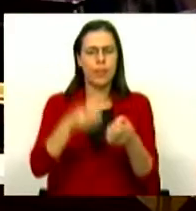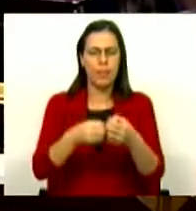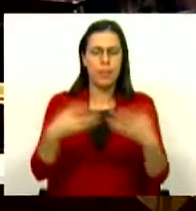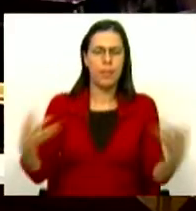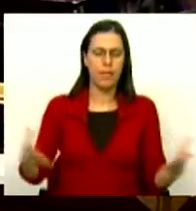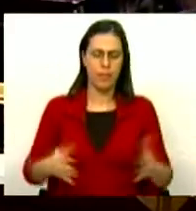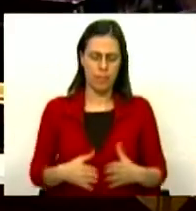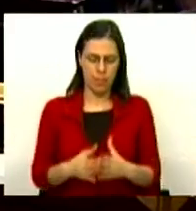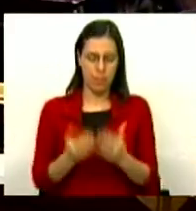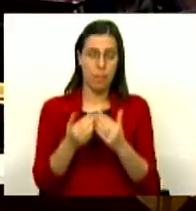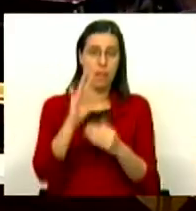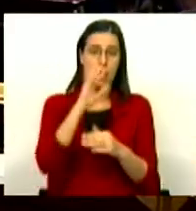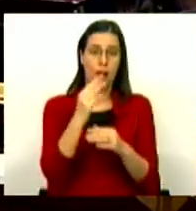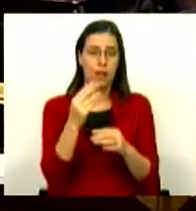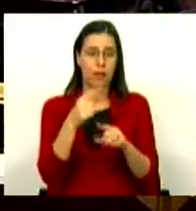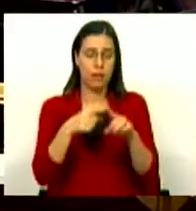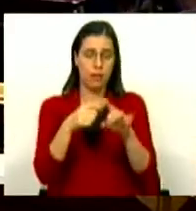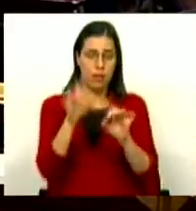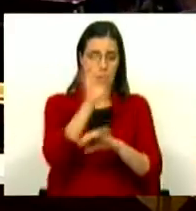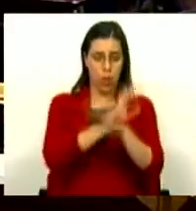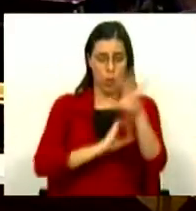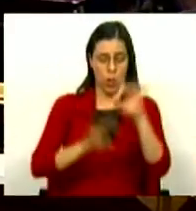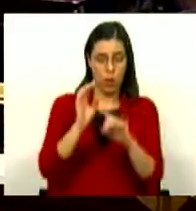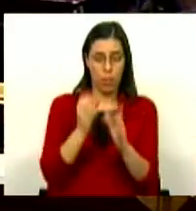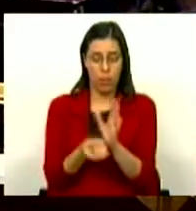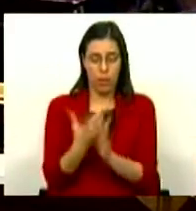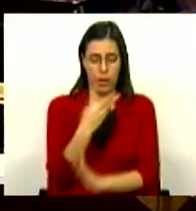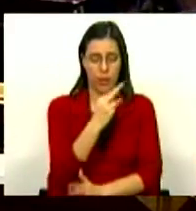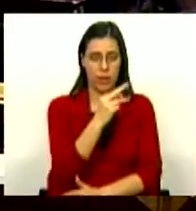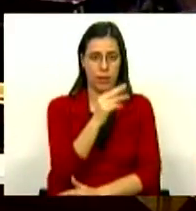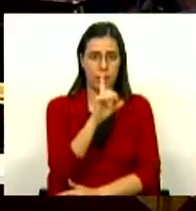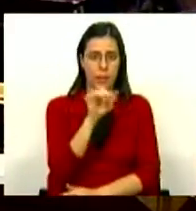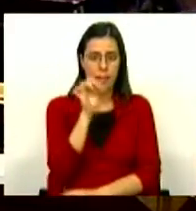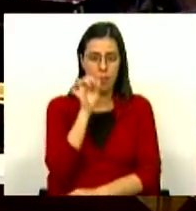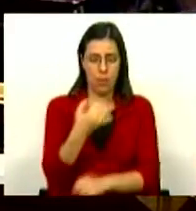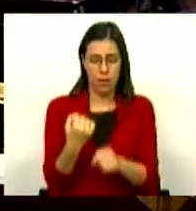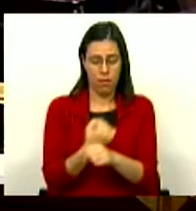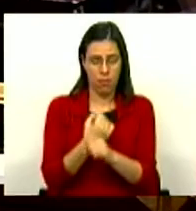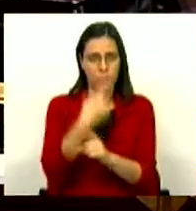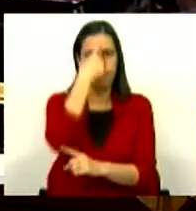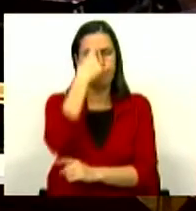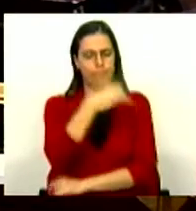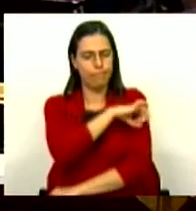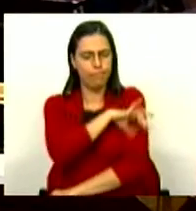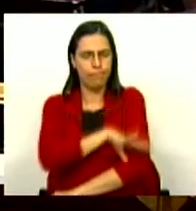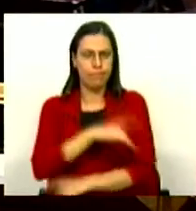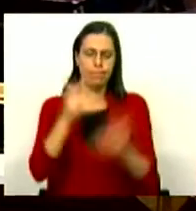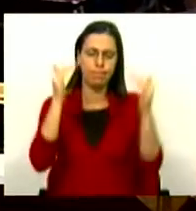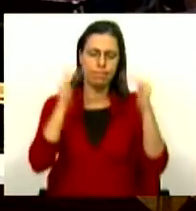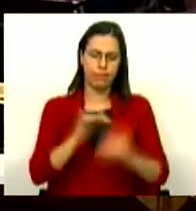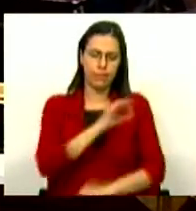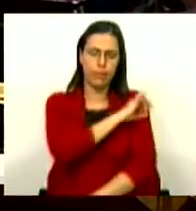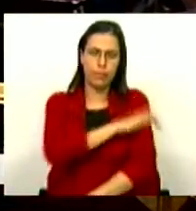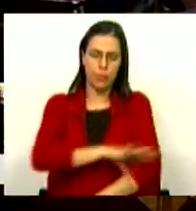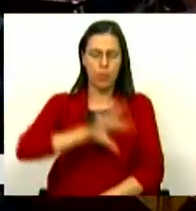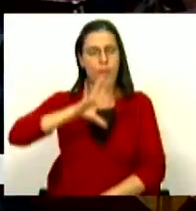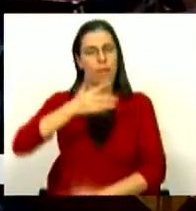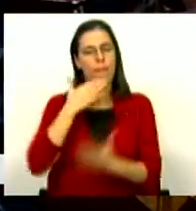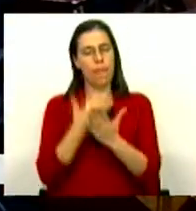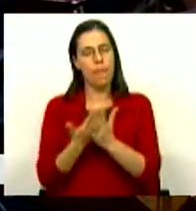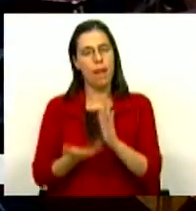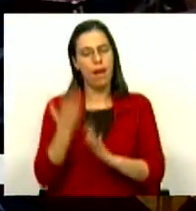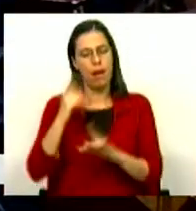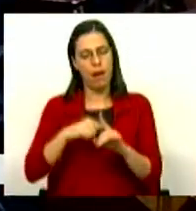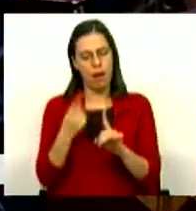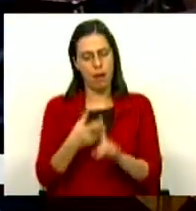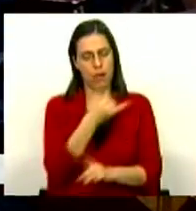acima da meia-da europeia, criar 350 mil postos de trabalho, combater a pobreza, diminuir a pobreza neste país e aumentar desde